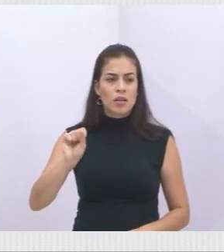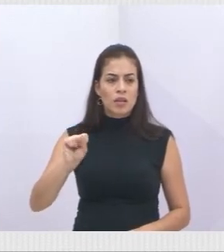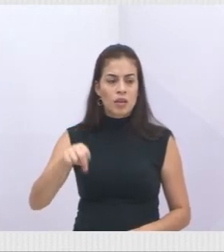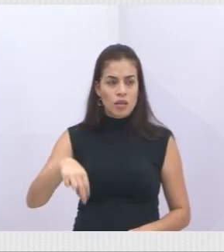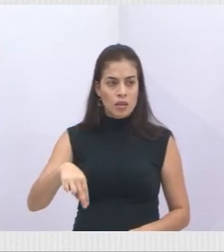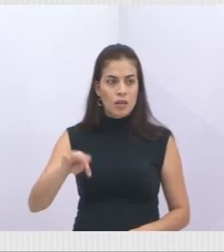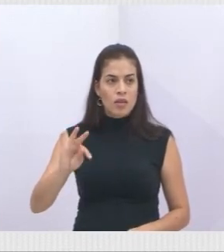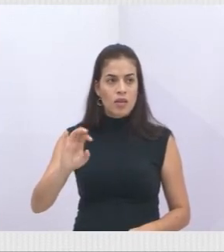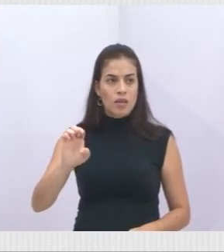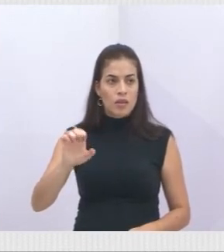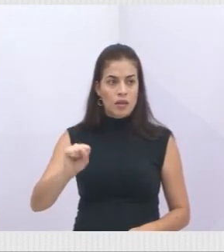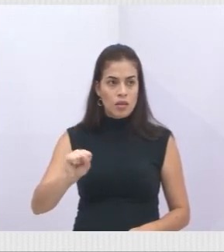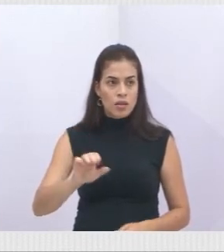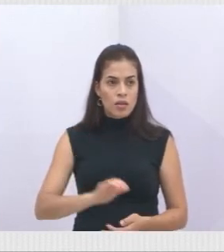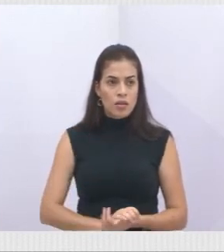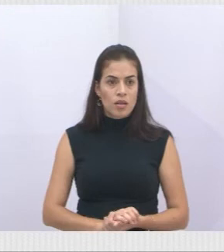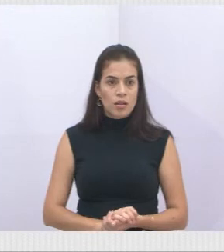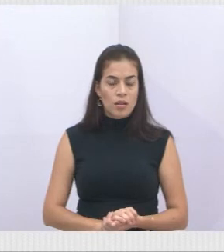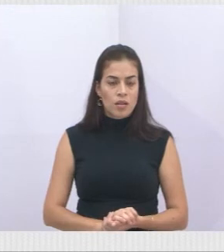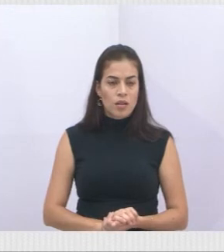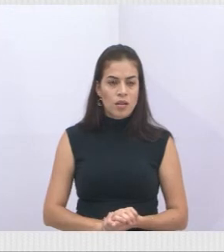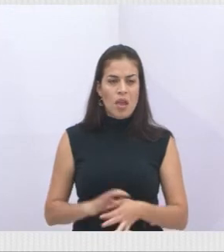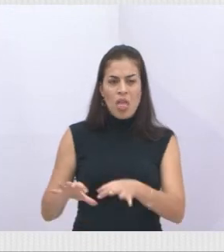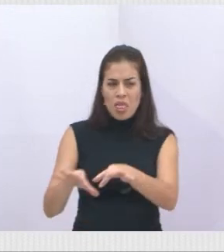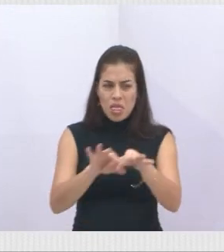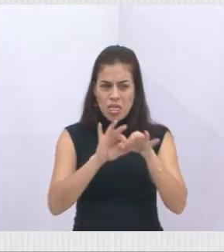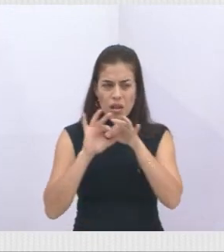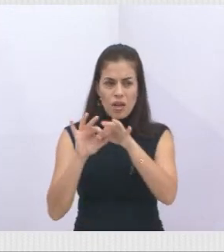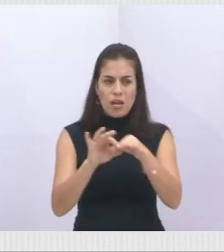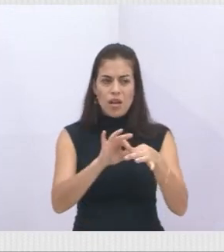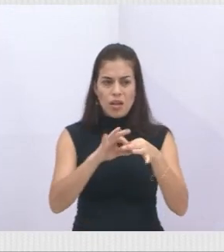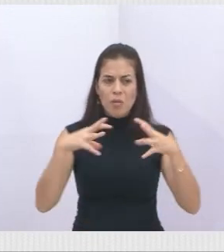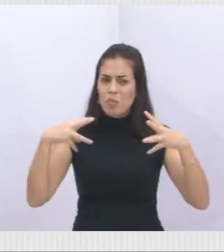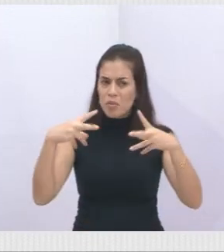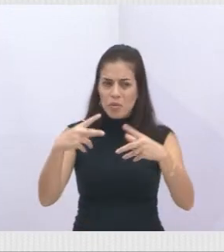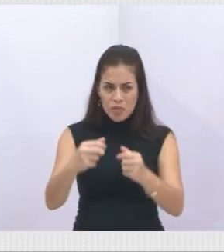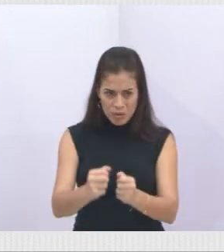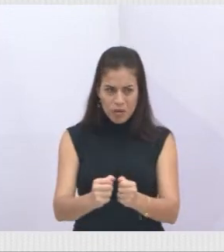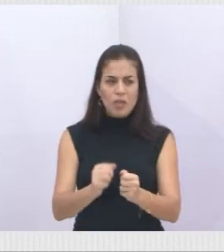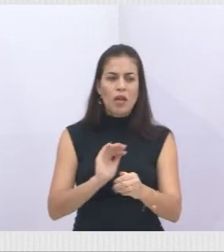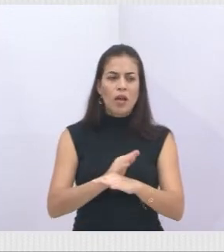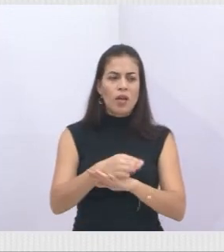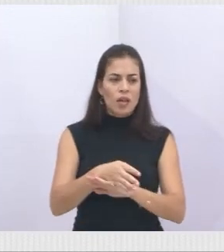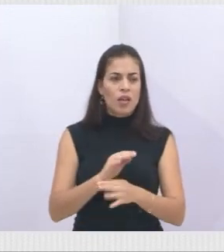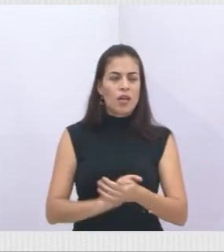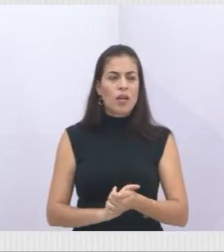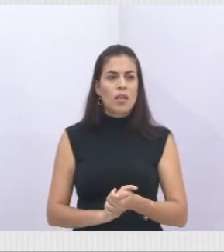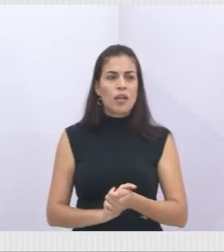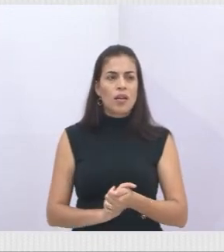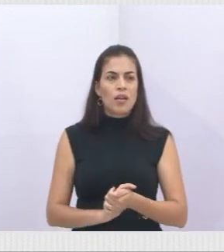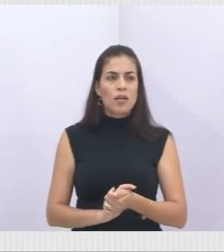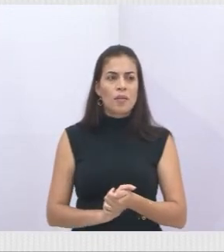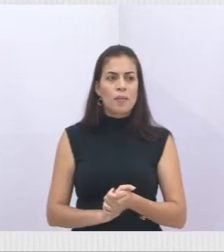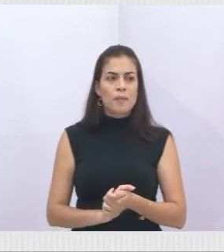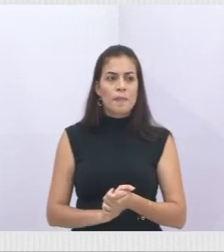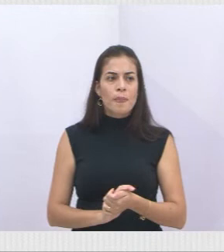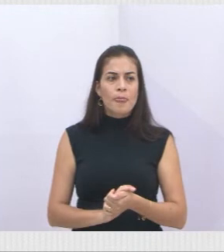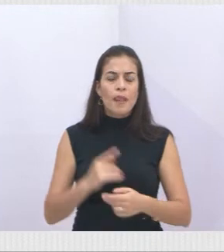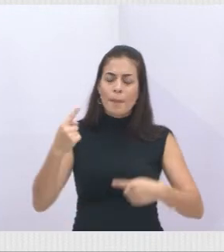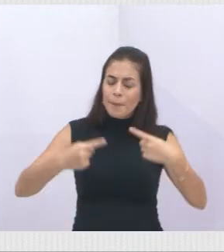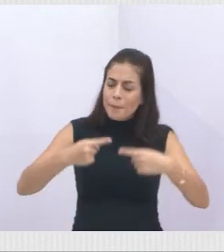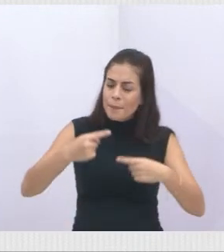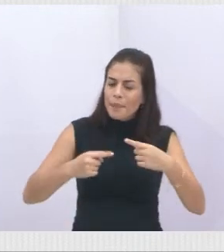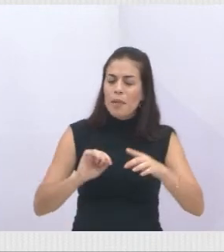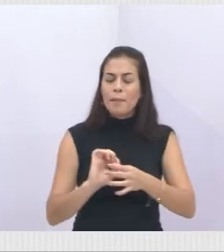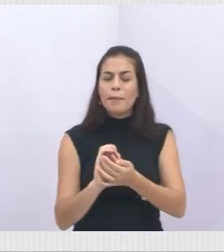todos esses atores envolvidos, todas essas parcerias para garantir uma política de restauração florestal, para proteger a